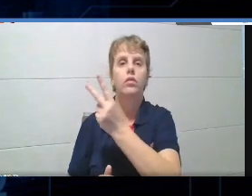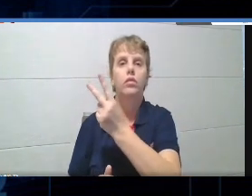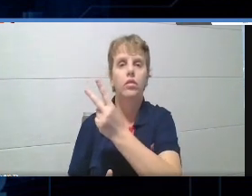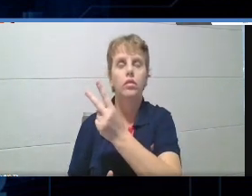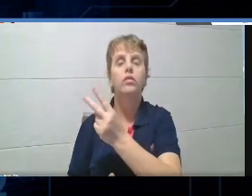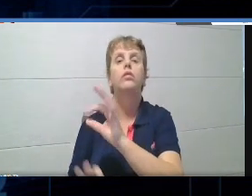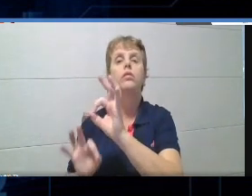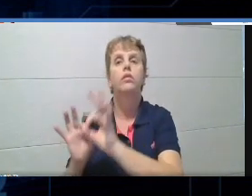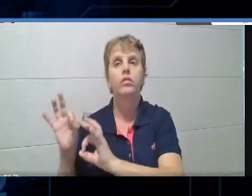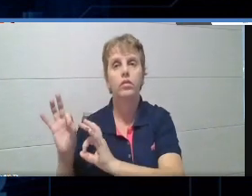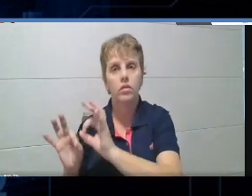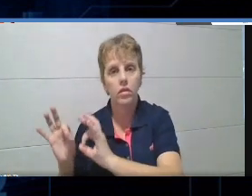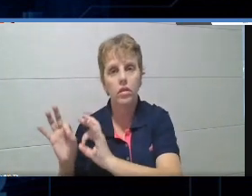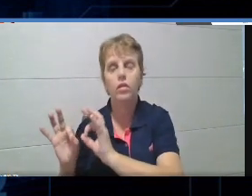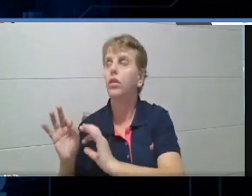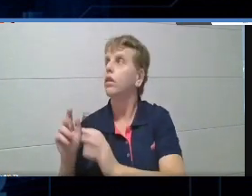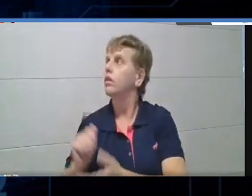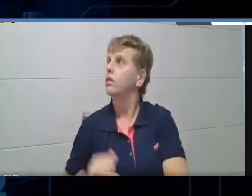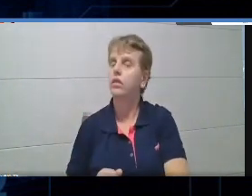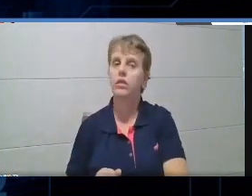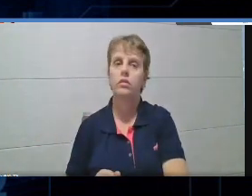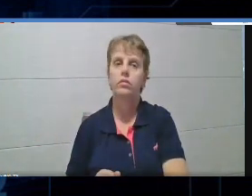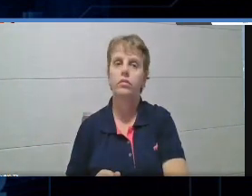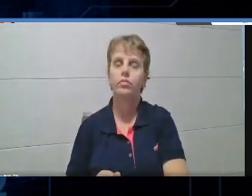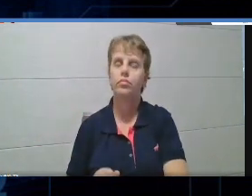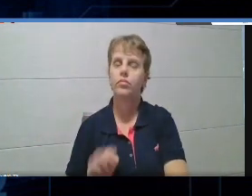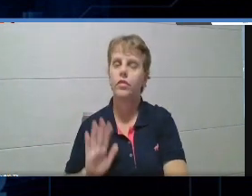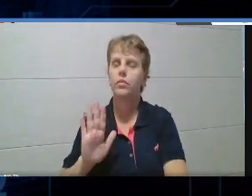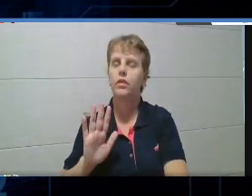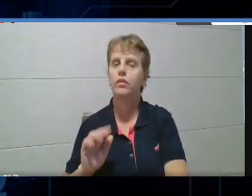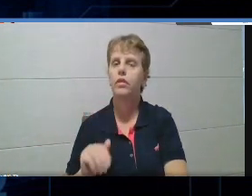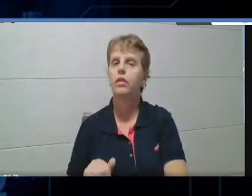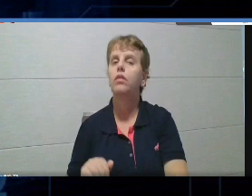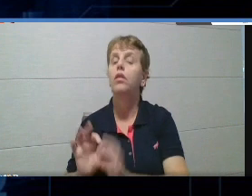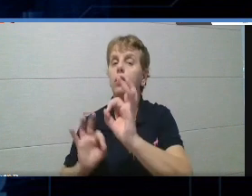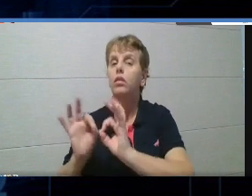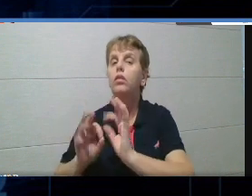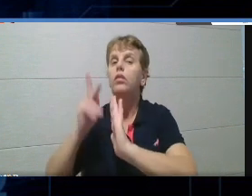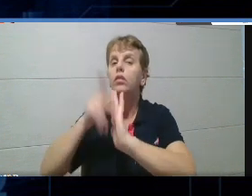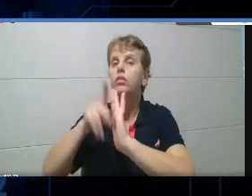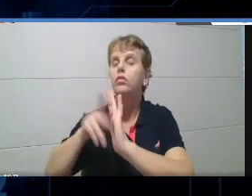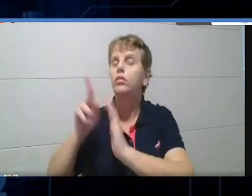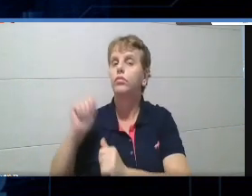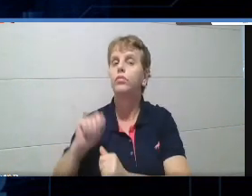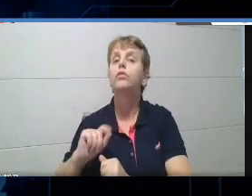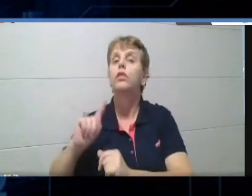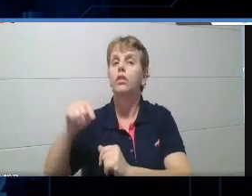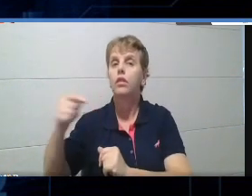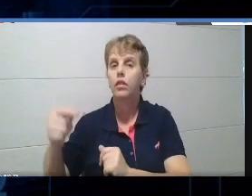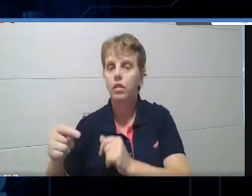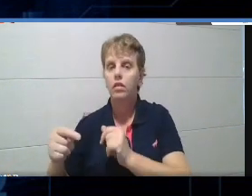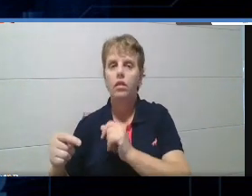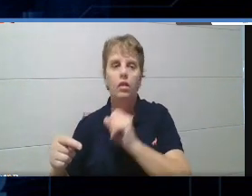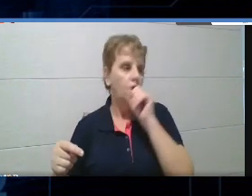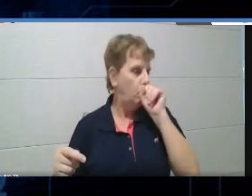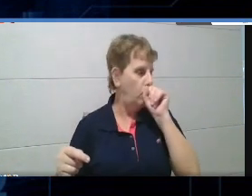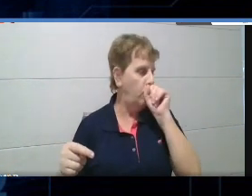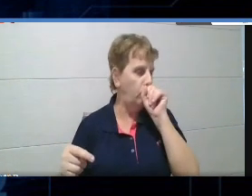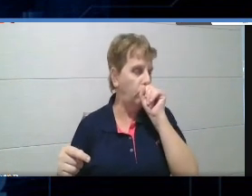planejamento, opa, peraí, foi o planejamento, e foi a execução,